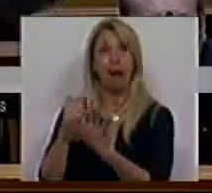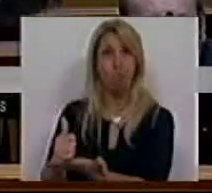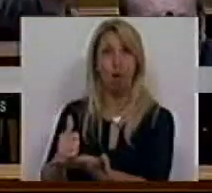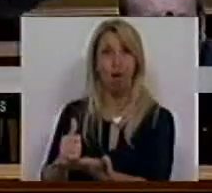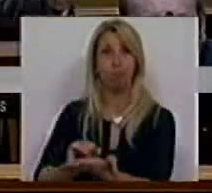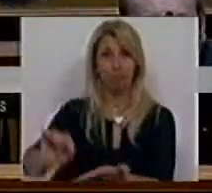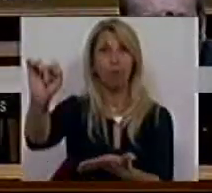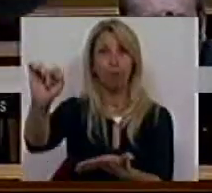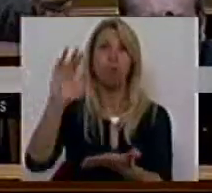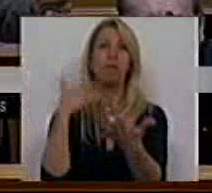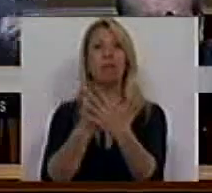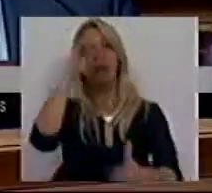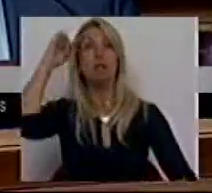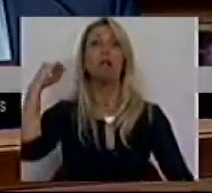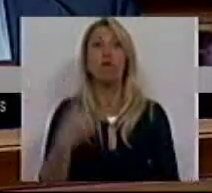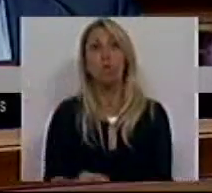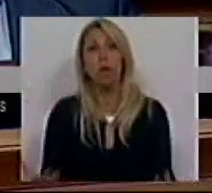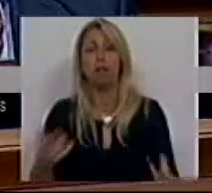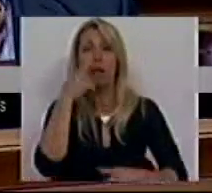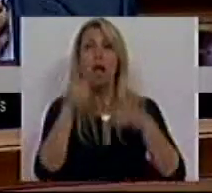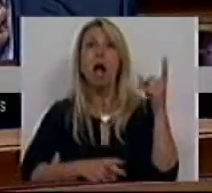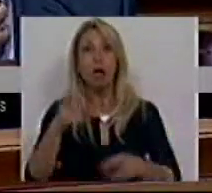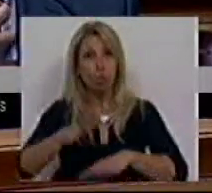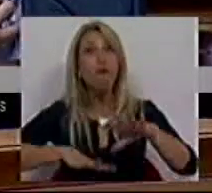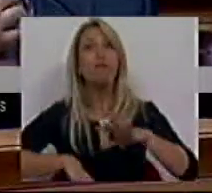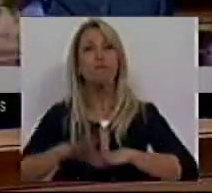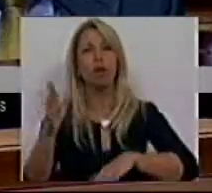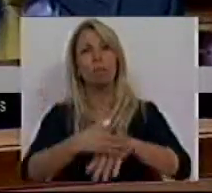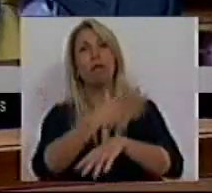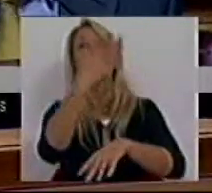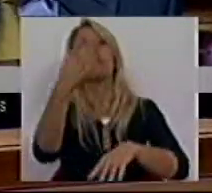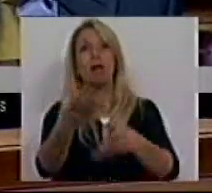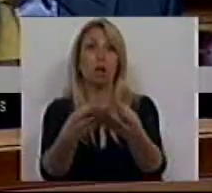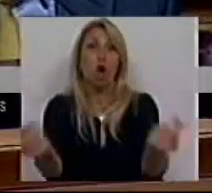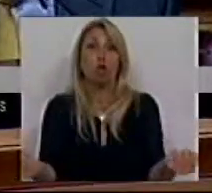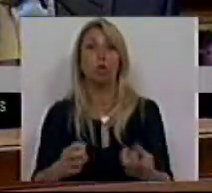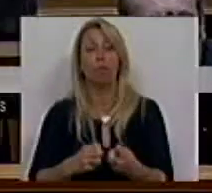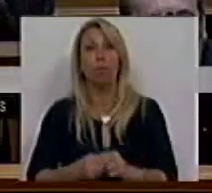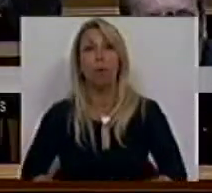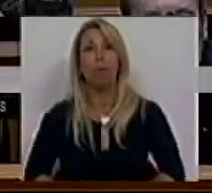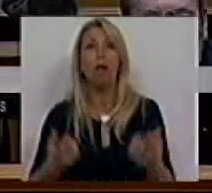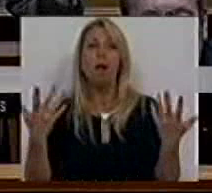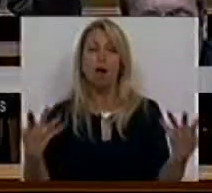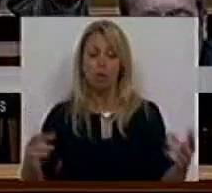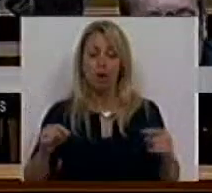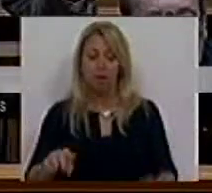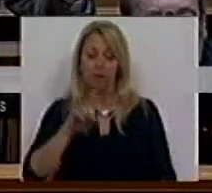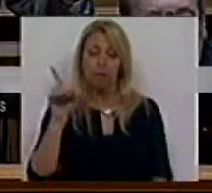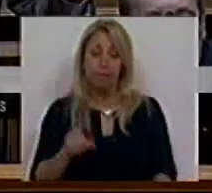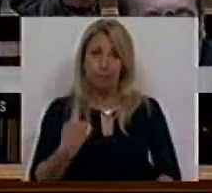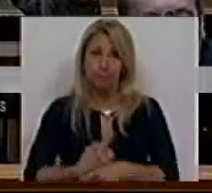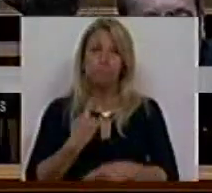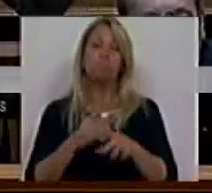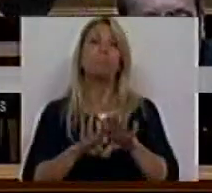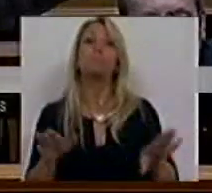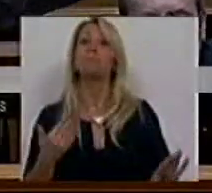dificultar a vida às pessoas fê-lo e só tarde, só tarde é que resolveu o problema. Agora, há aqui uma questão que ainda está em cima da